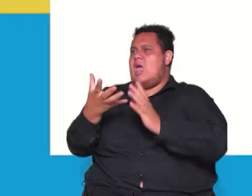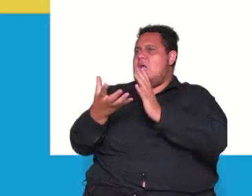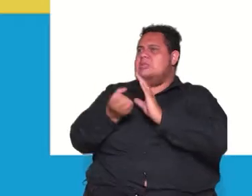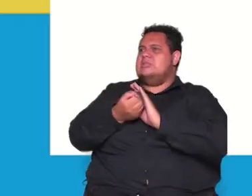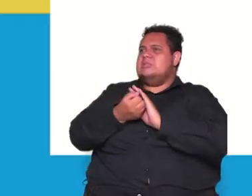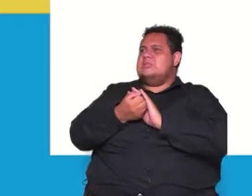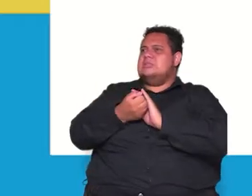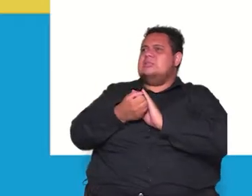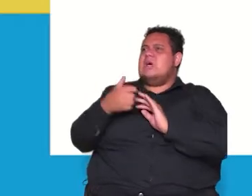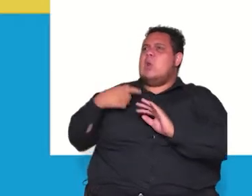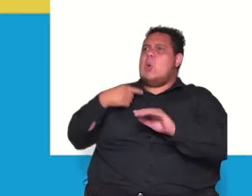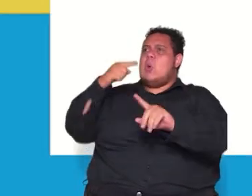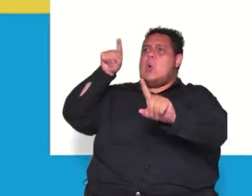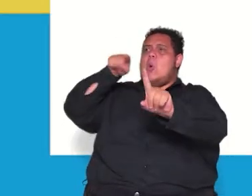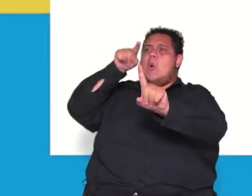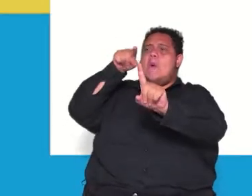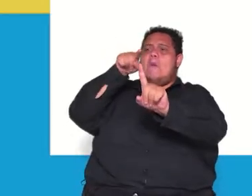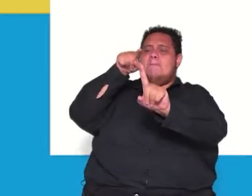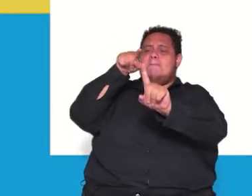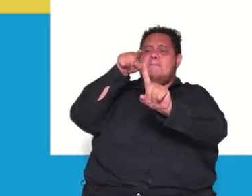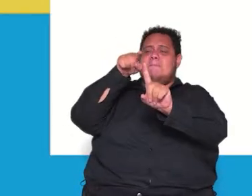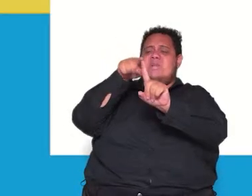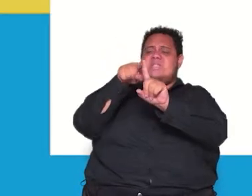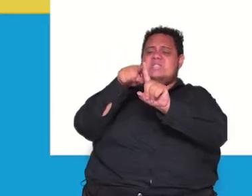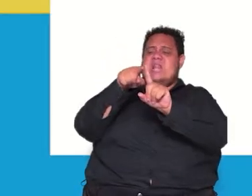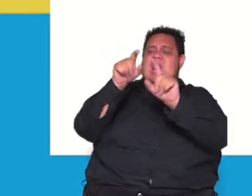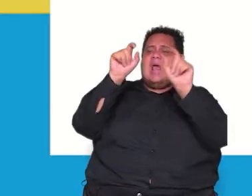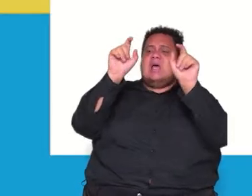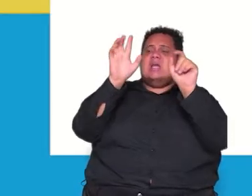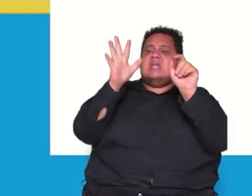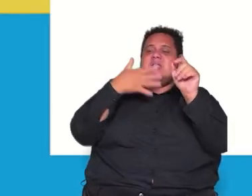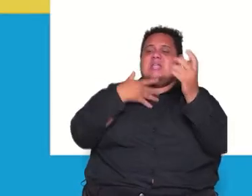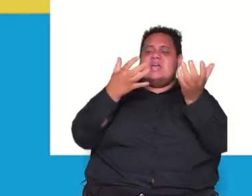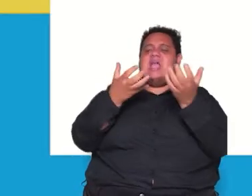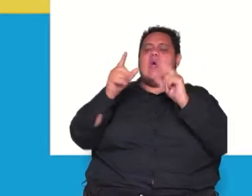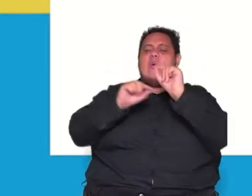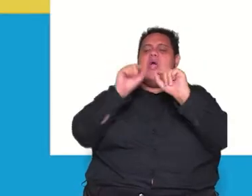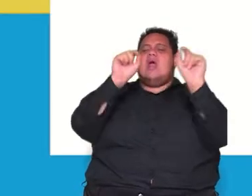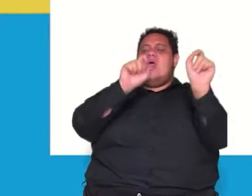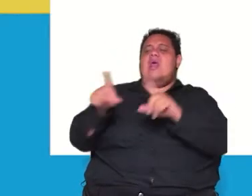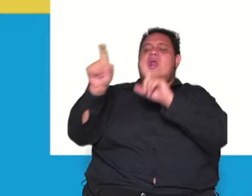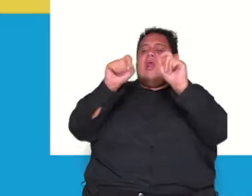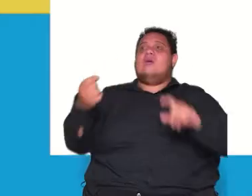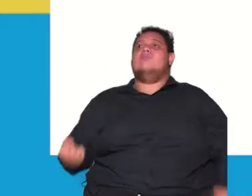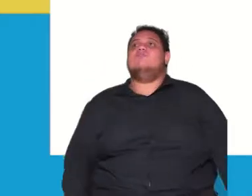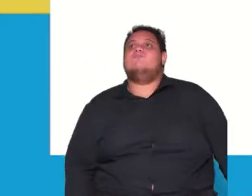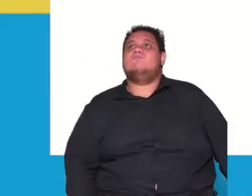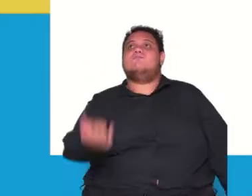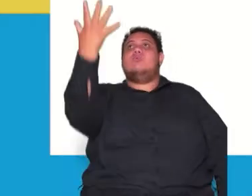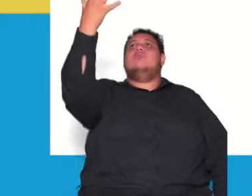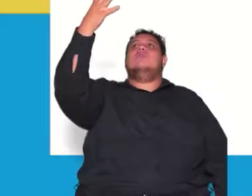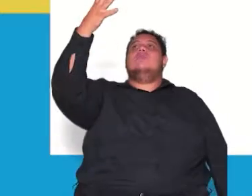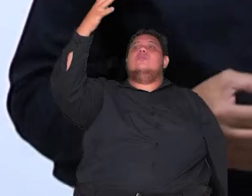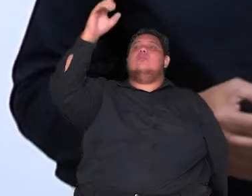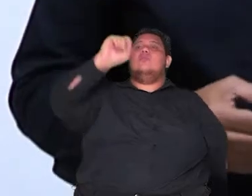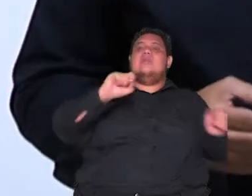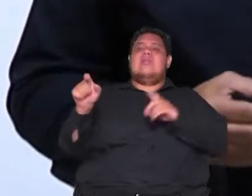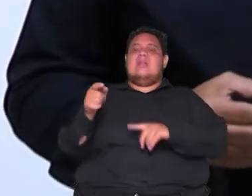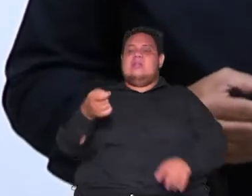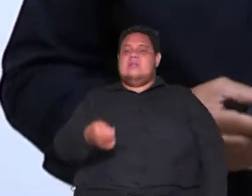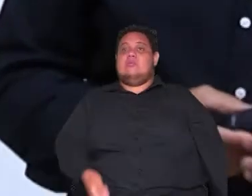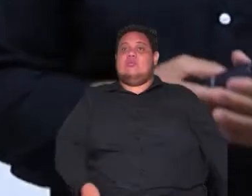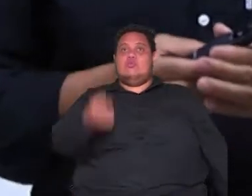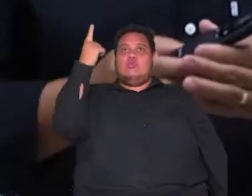eu jogasse esse objeto pra cima esse passador aqui de slide pra cima o iria acontecer com ele obviamente esse passador iria cair no